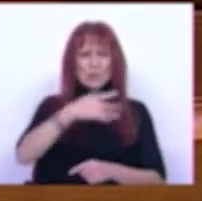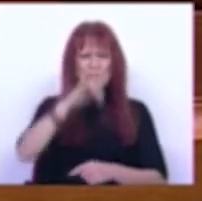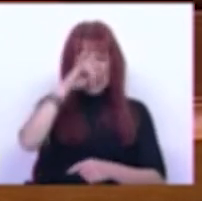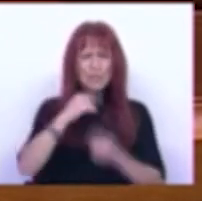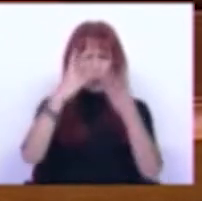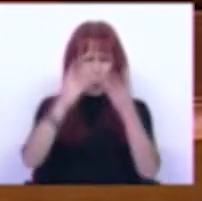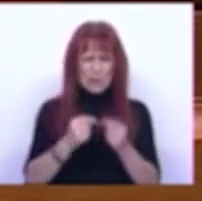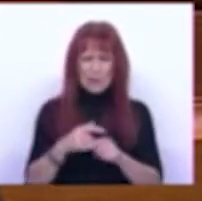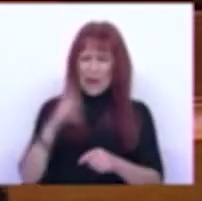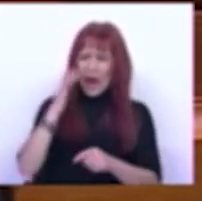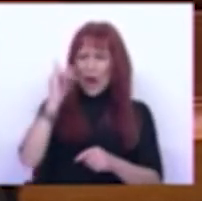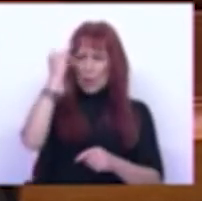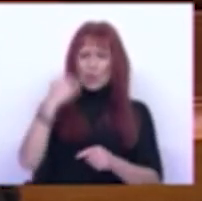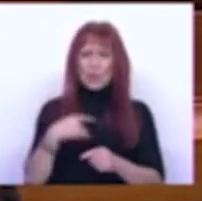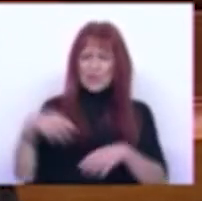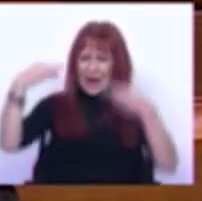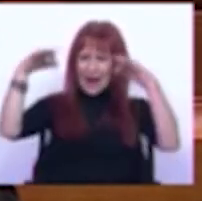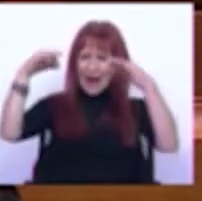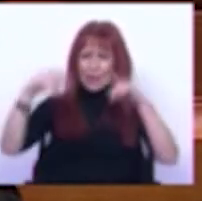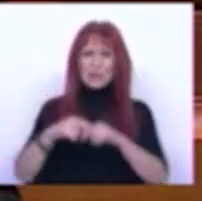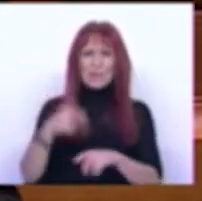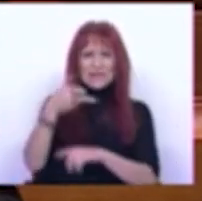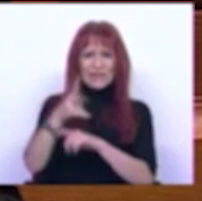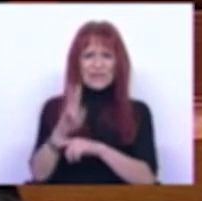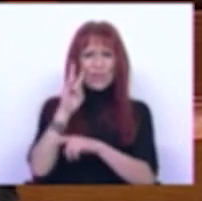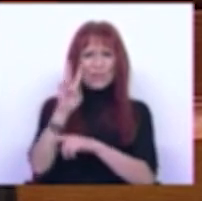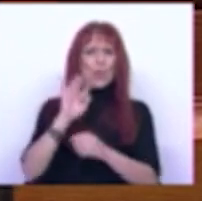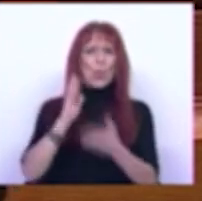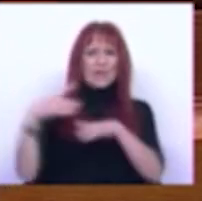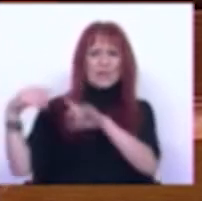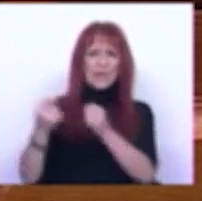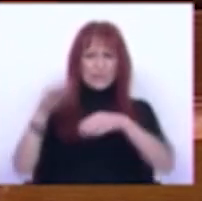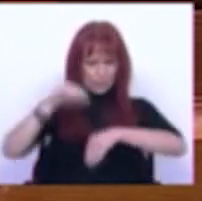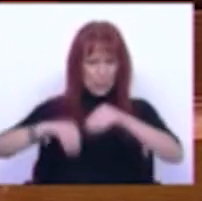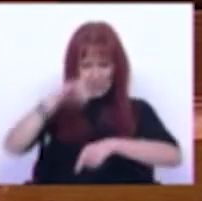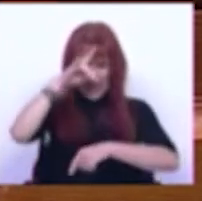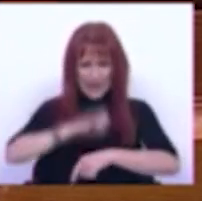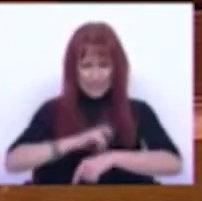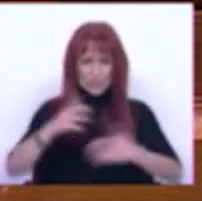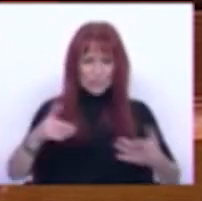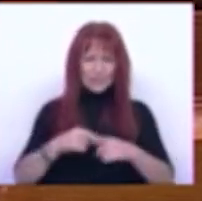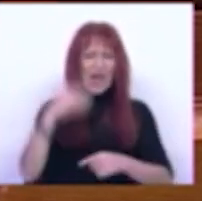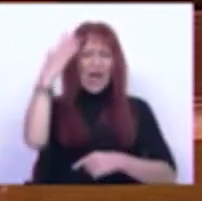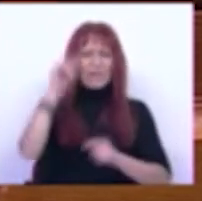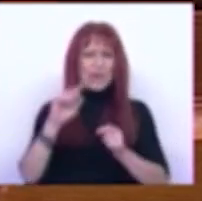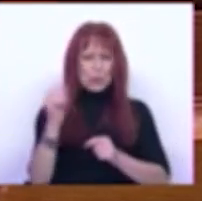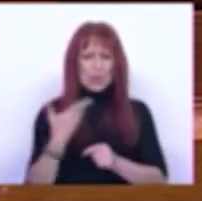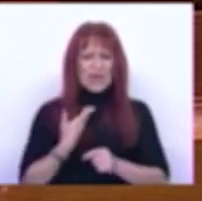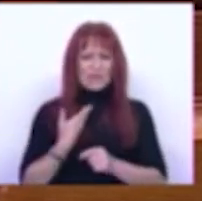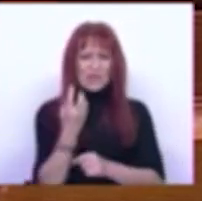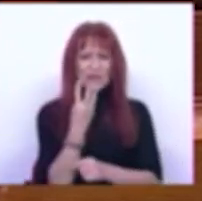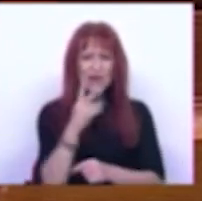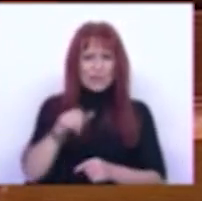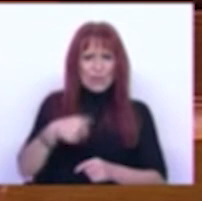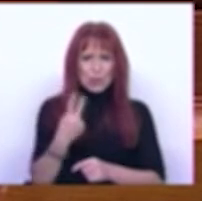-se do orçamento que António Costa segurava para as câmaras no último debate eleitoral? previa um déficit de